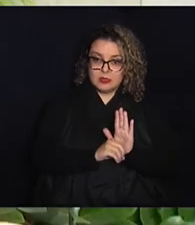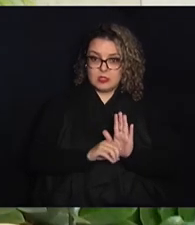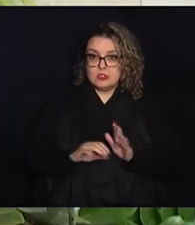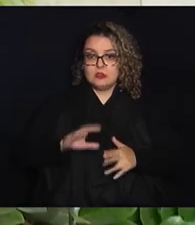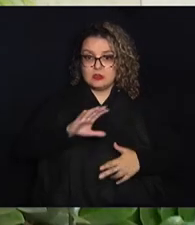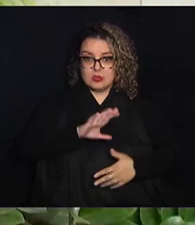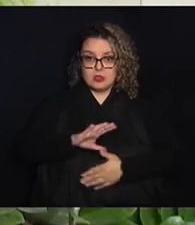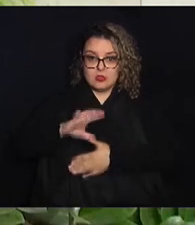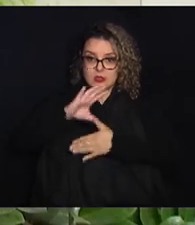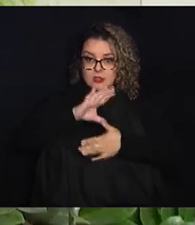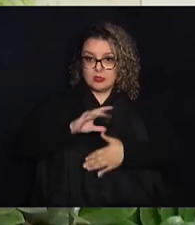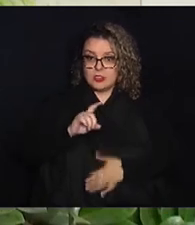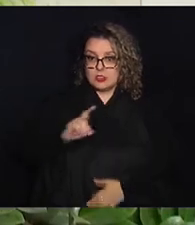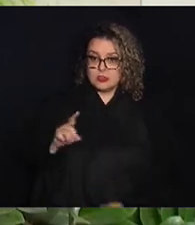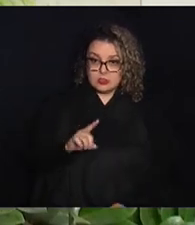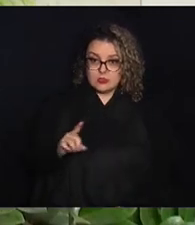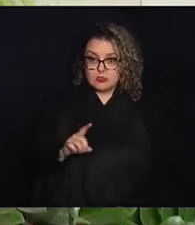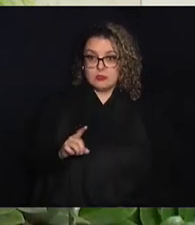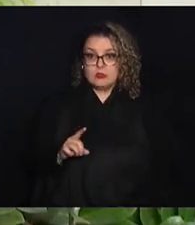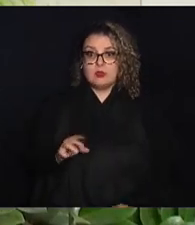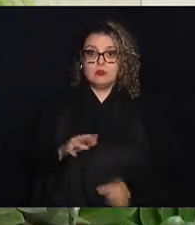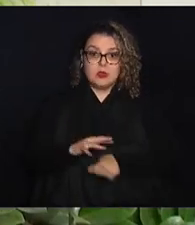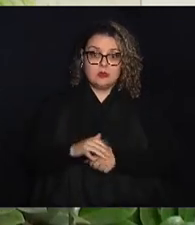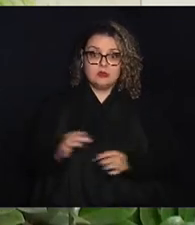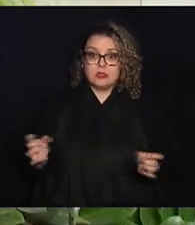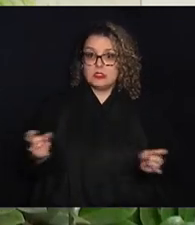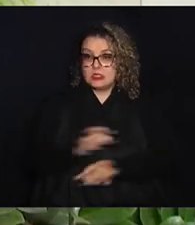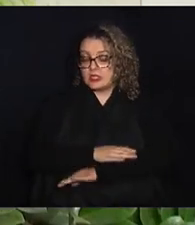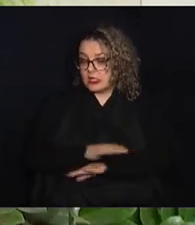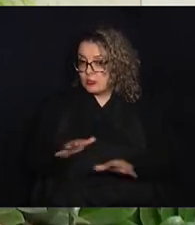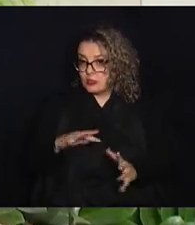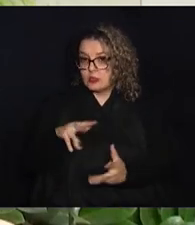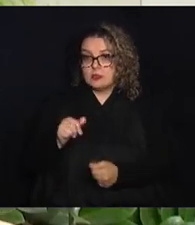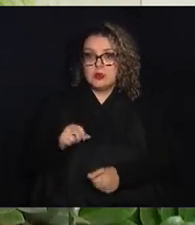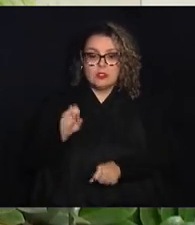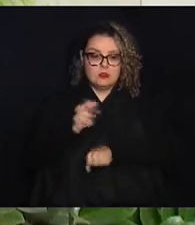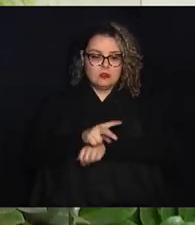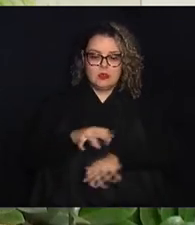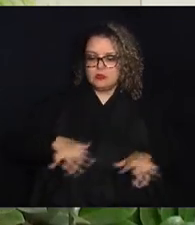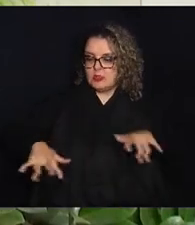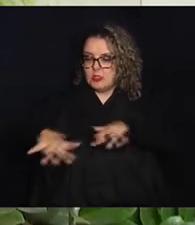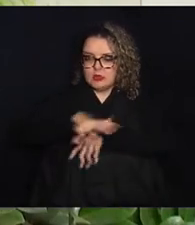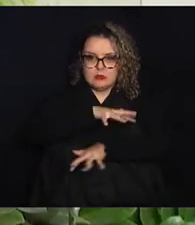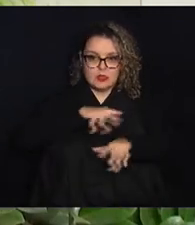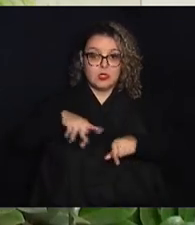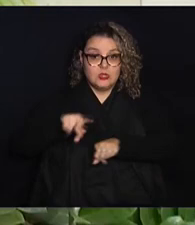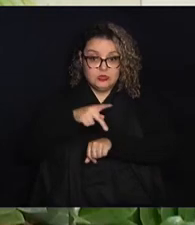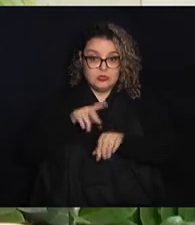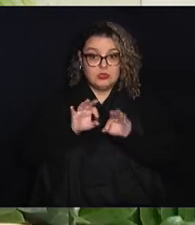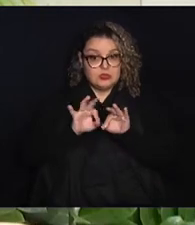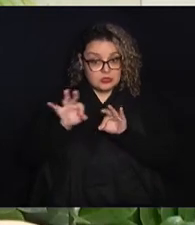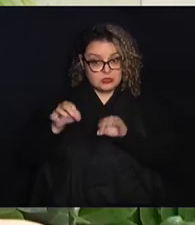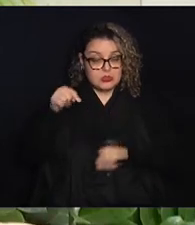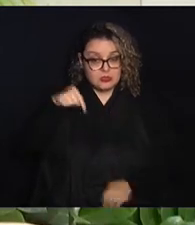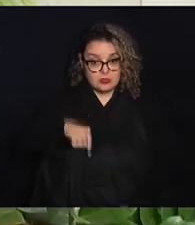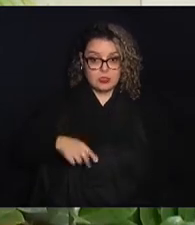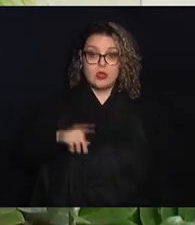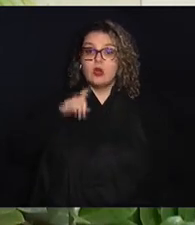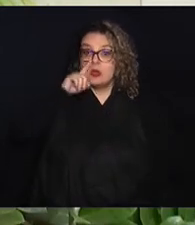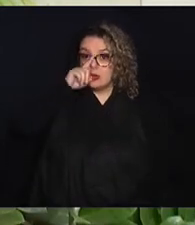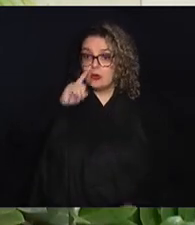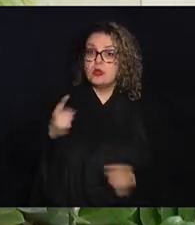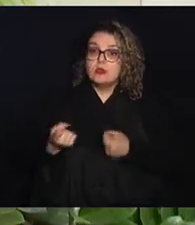Mas não é uma doença erradicada no mundo. Então enquanto a gente tem esse vírus circulando, mesmo que seja num país distante daqui, o risco de